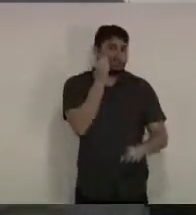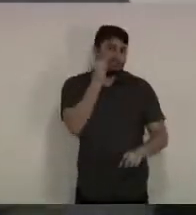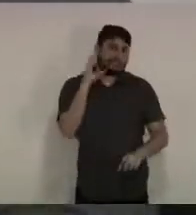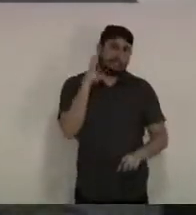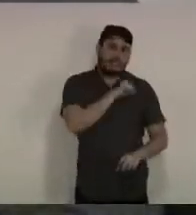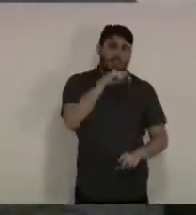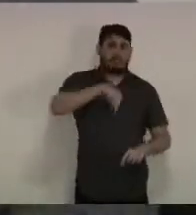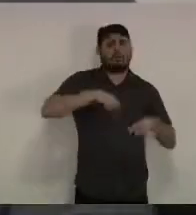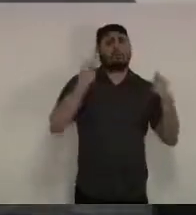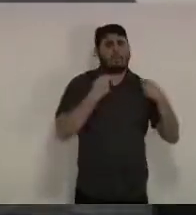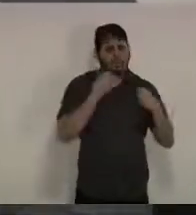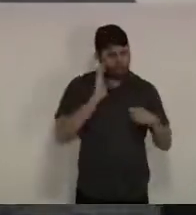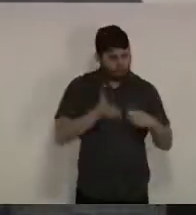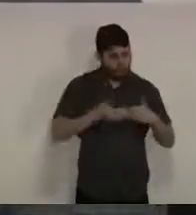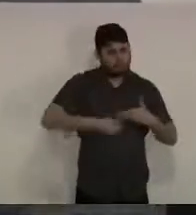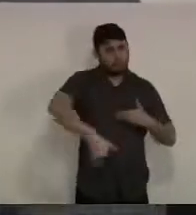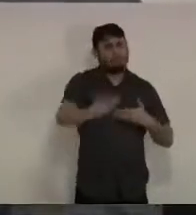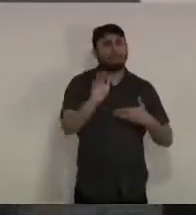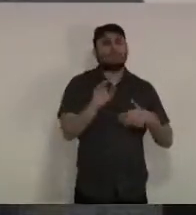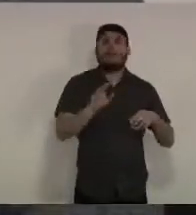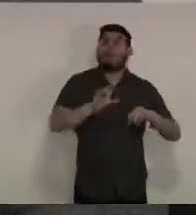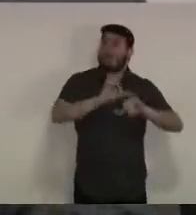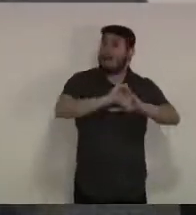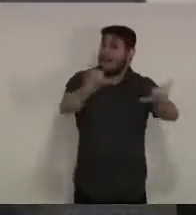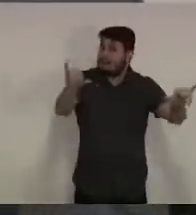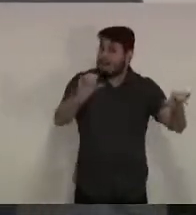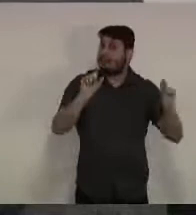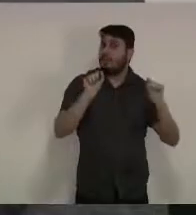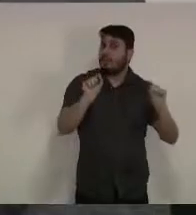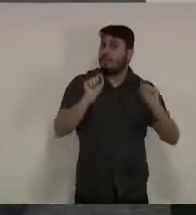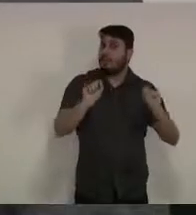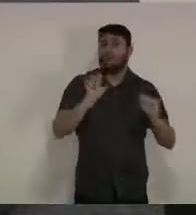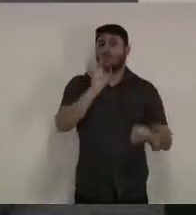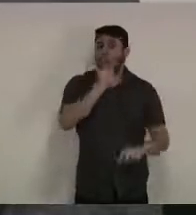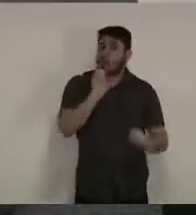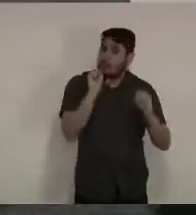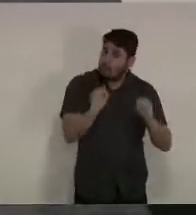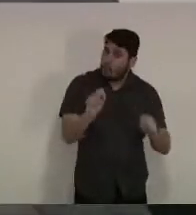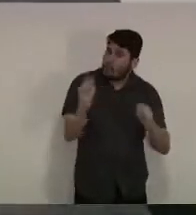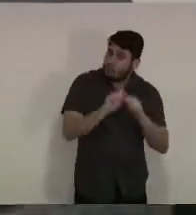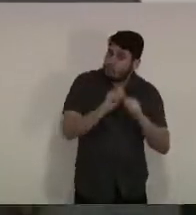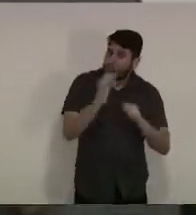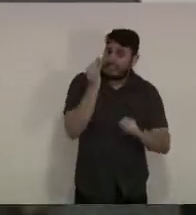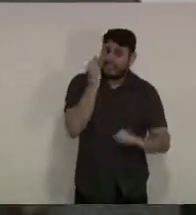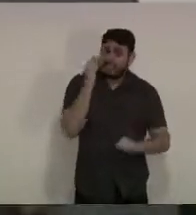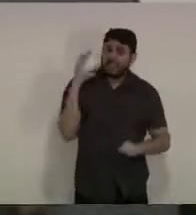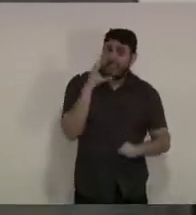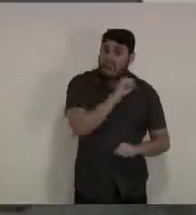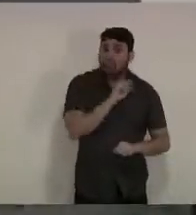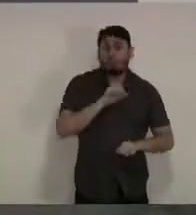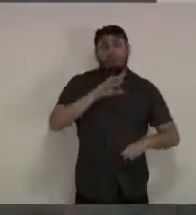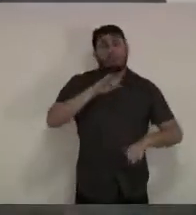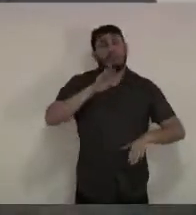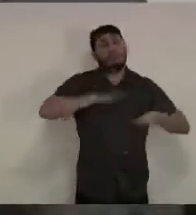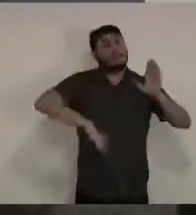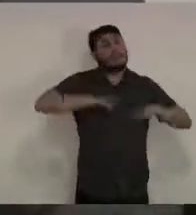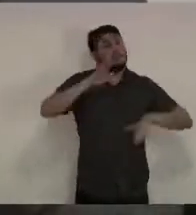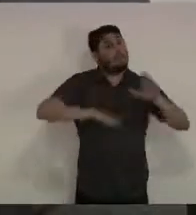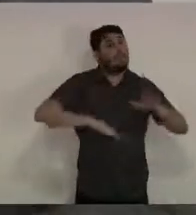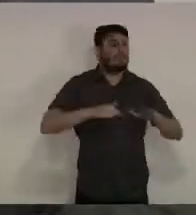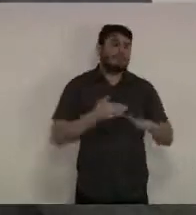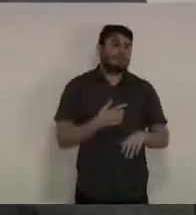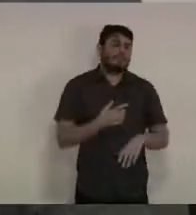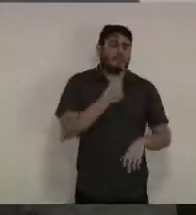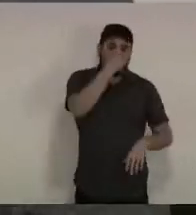testes mas lembrando que os testes serão aplicados com indicação dentro de um planejamento estratégico para a tomada de